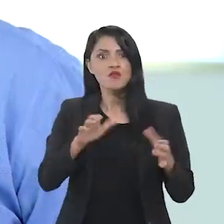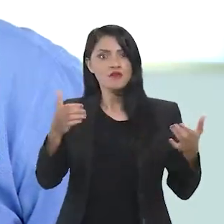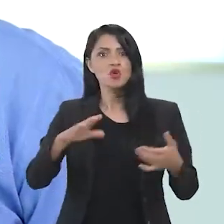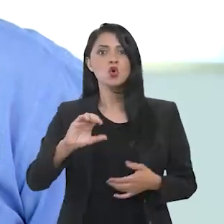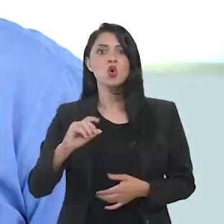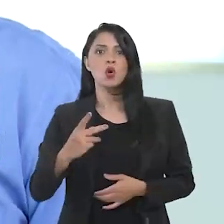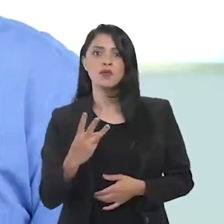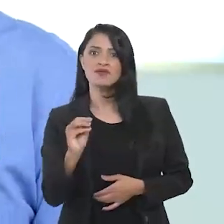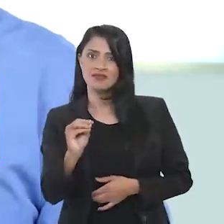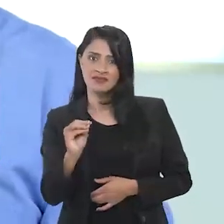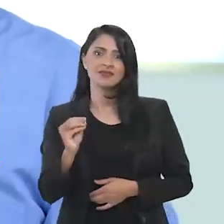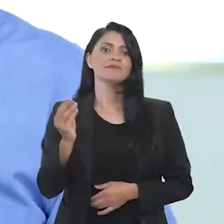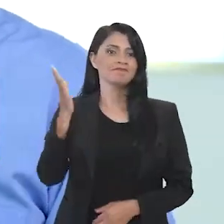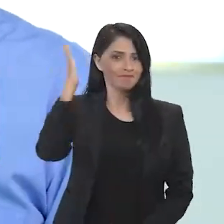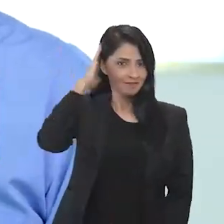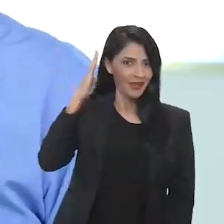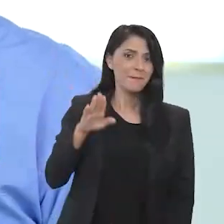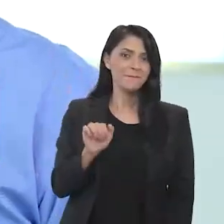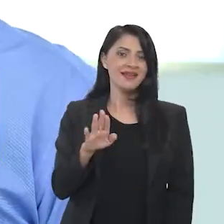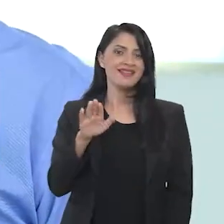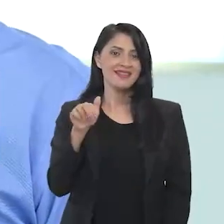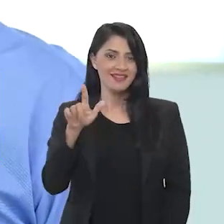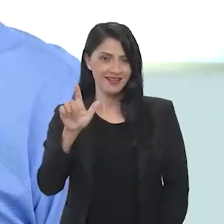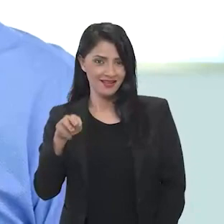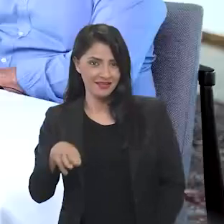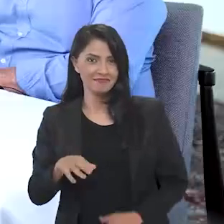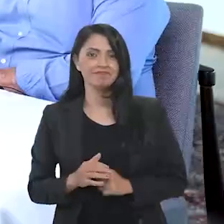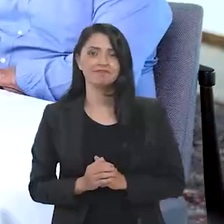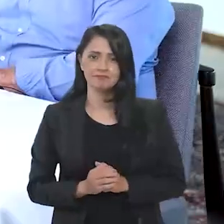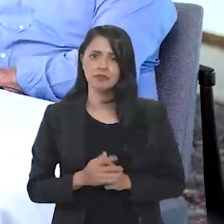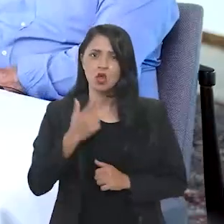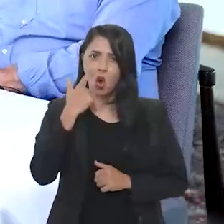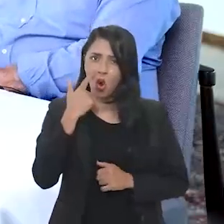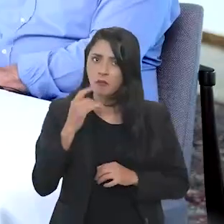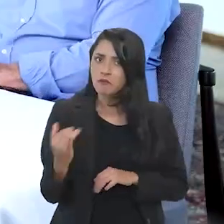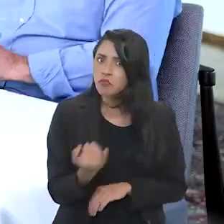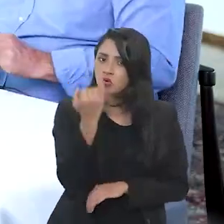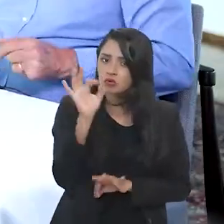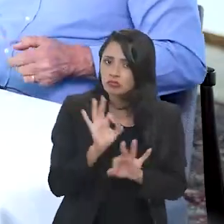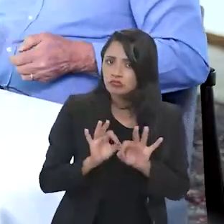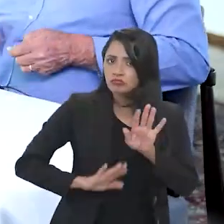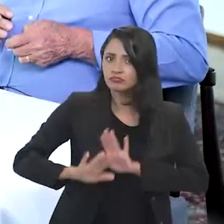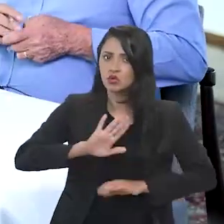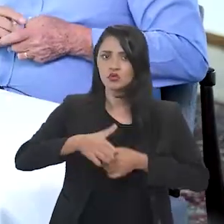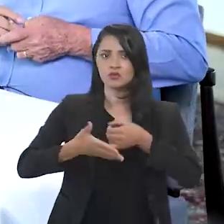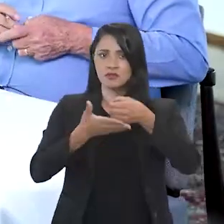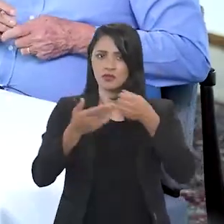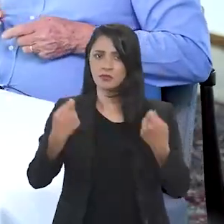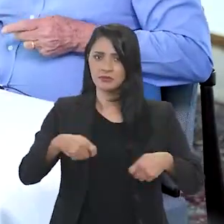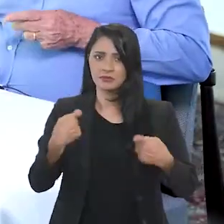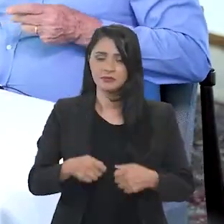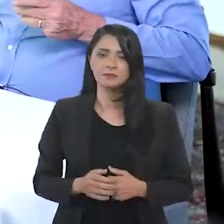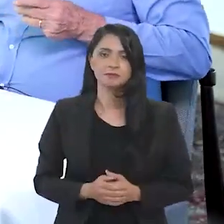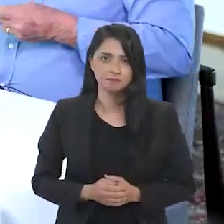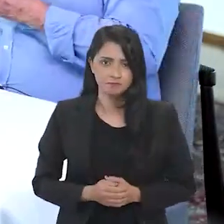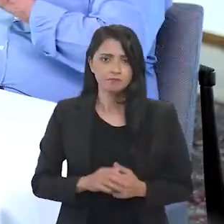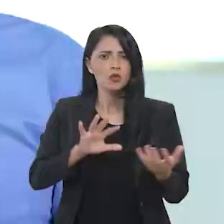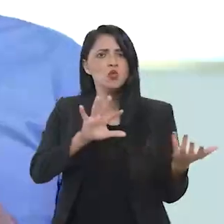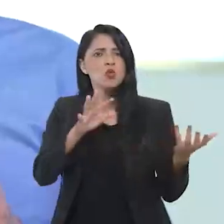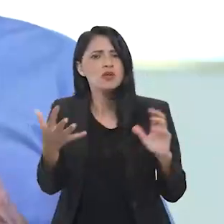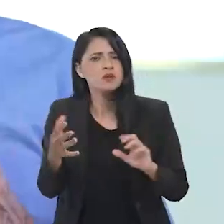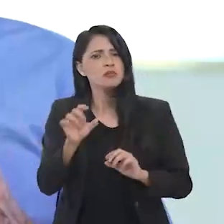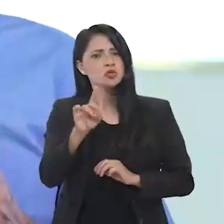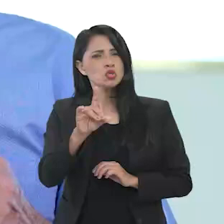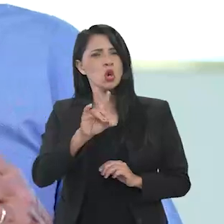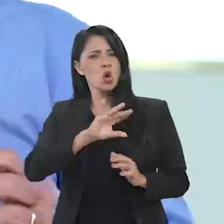para sediar a COP30 na cidade de Belém, no Pará, e destacou a importância dos cuidados com a sustentabilidade.